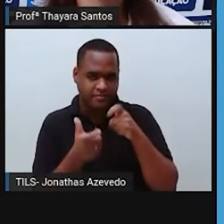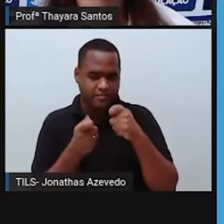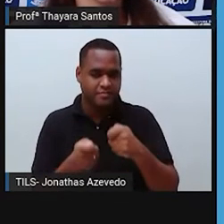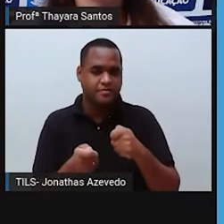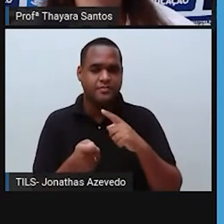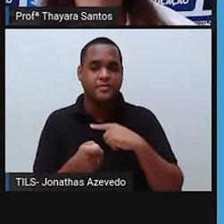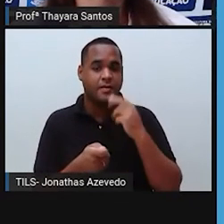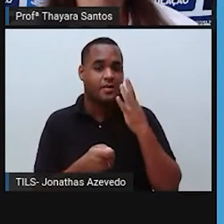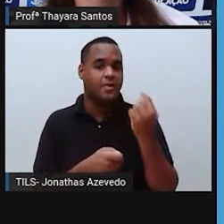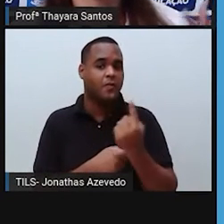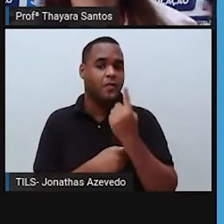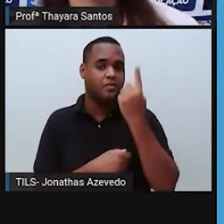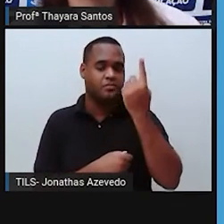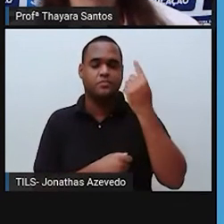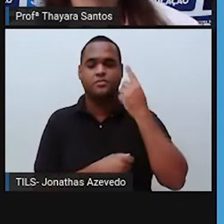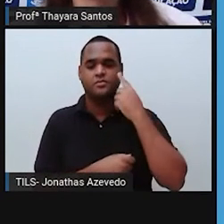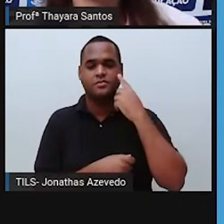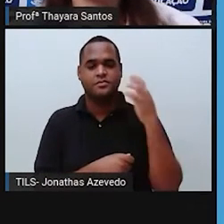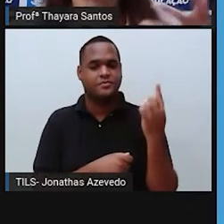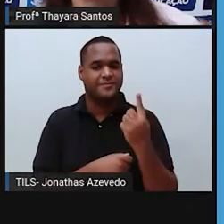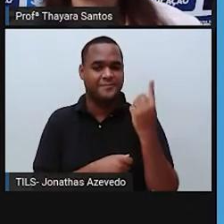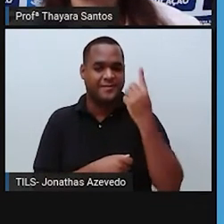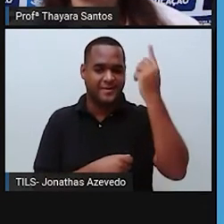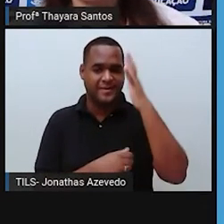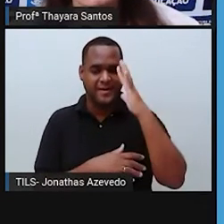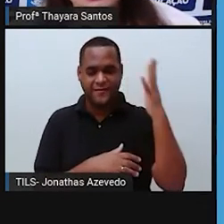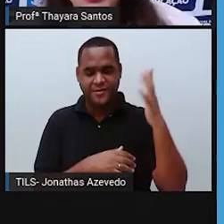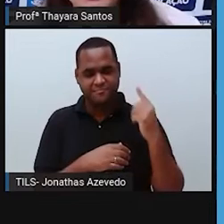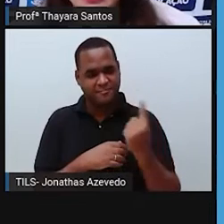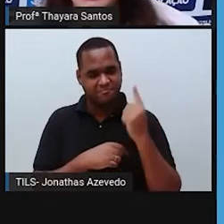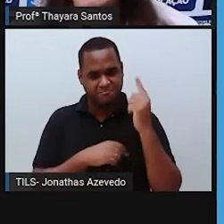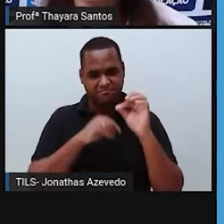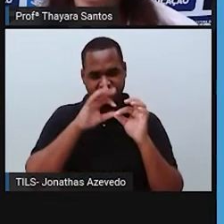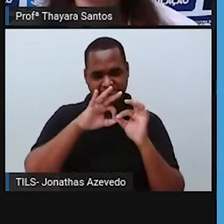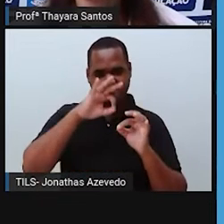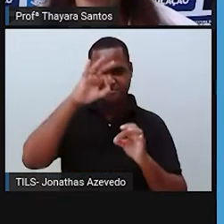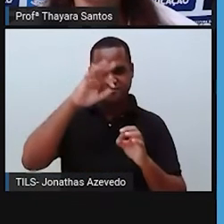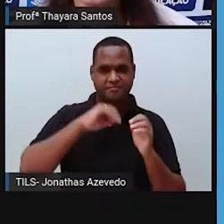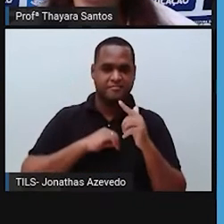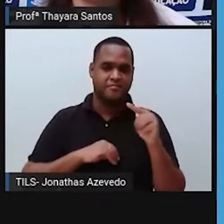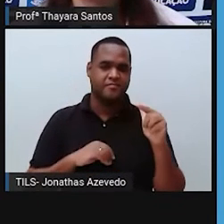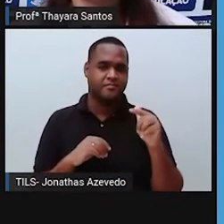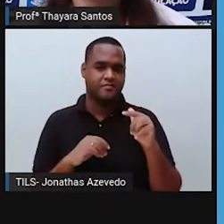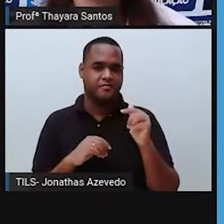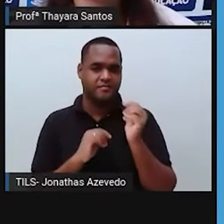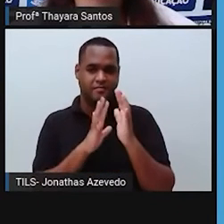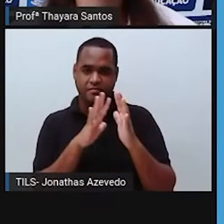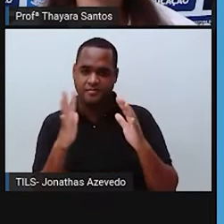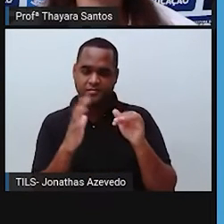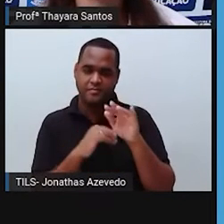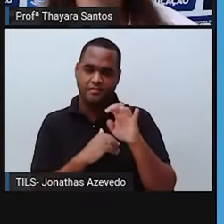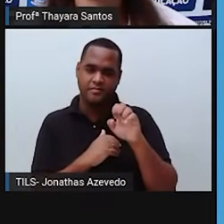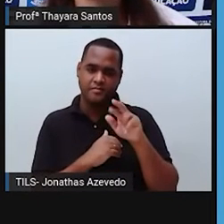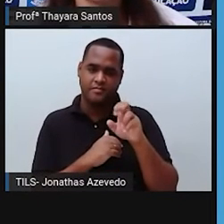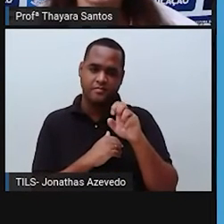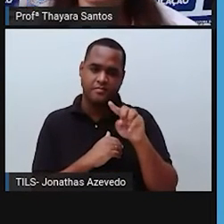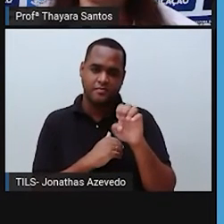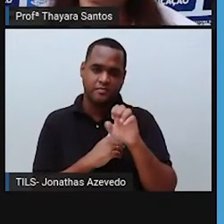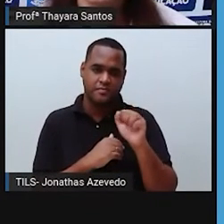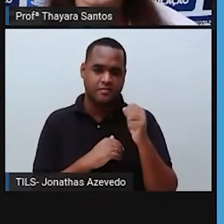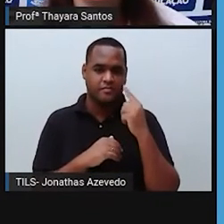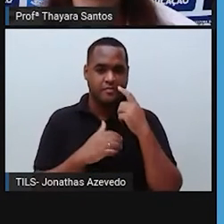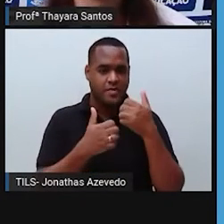plantas mais altas e que ficam numa região de maior altitude mesmo. As florestas de várzea, elas ficam geralmente nas